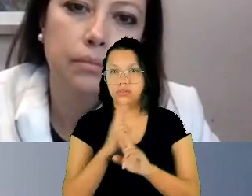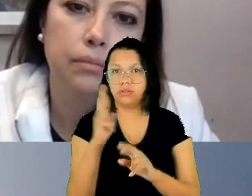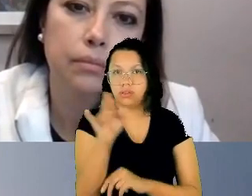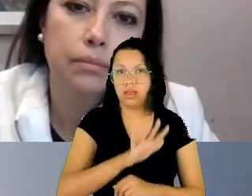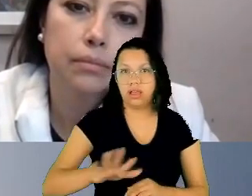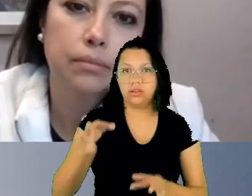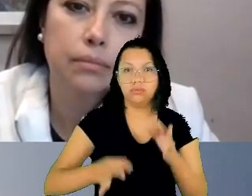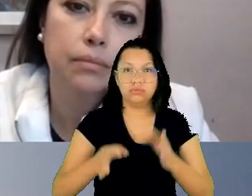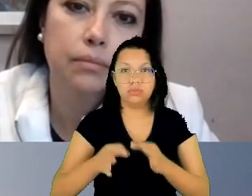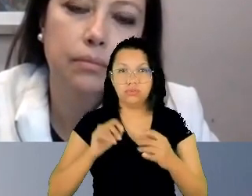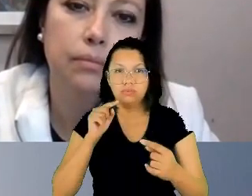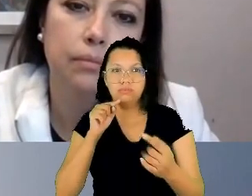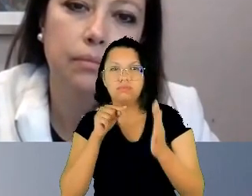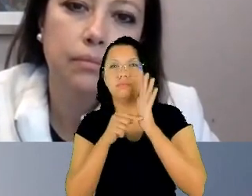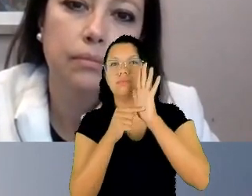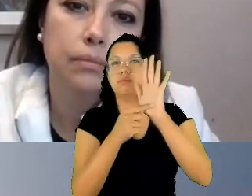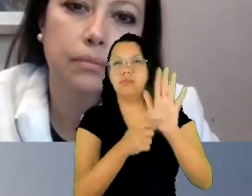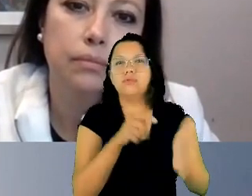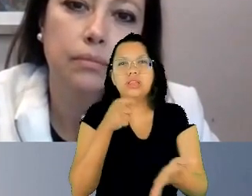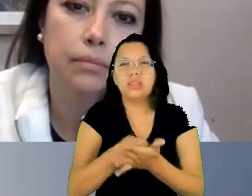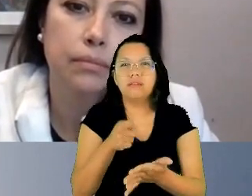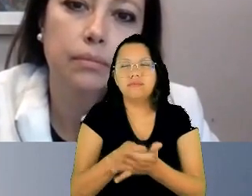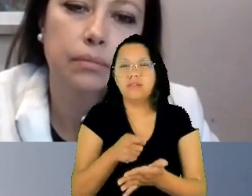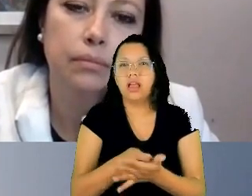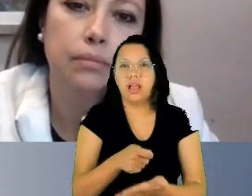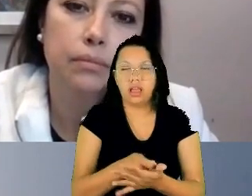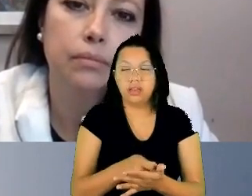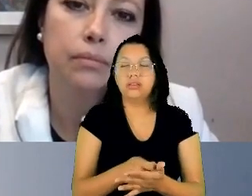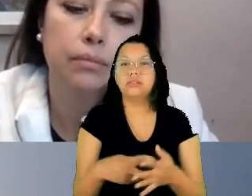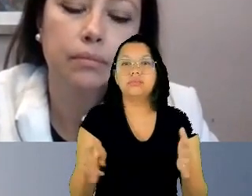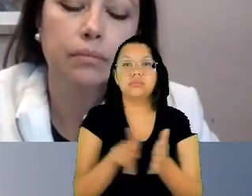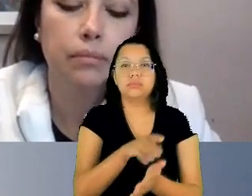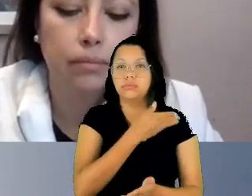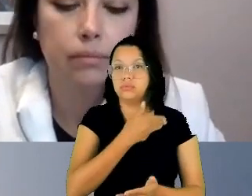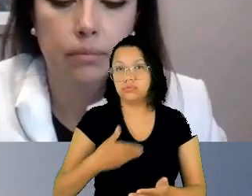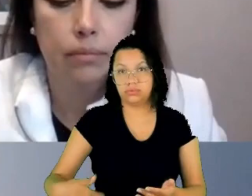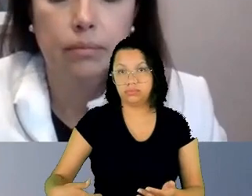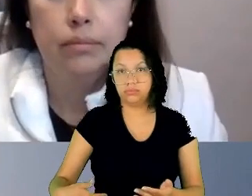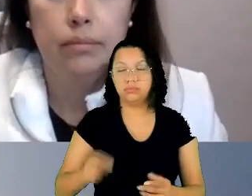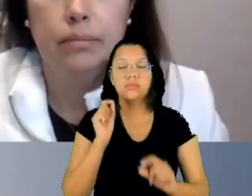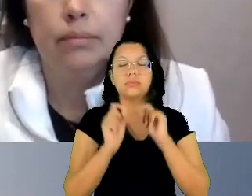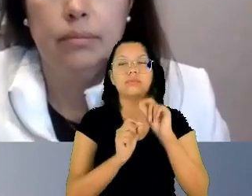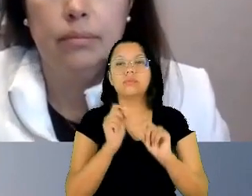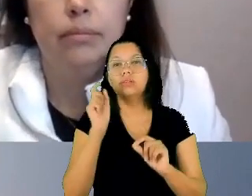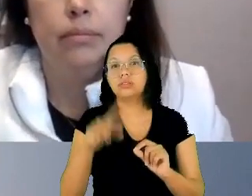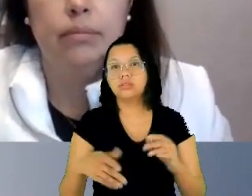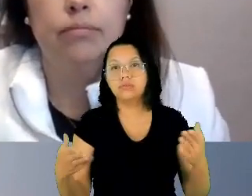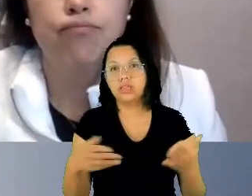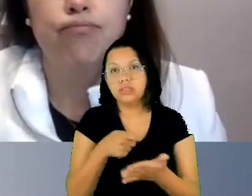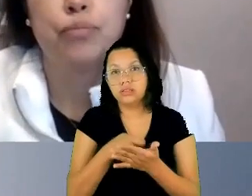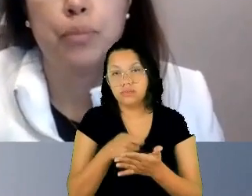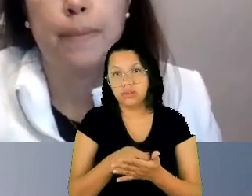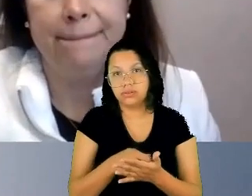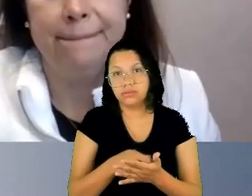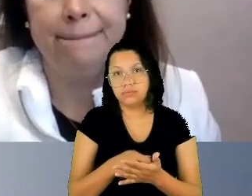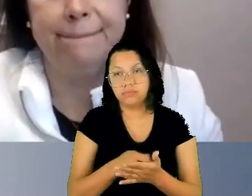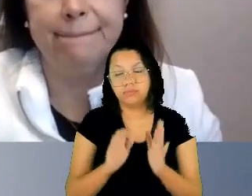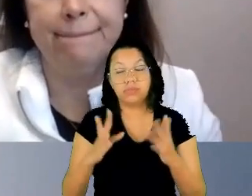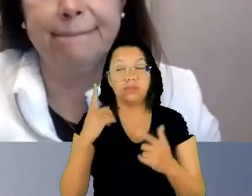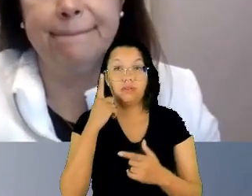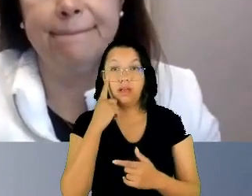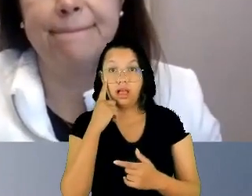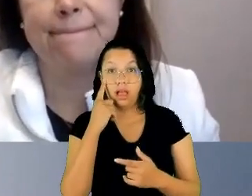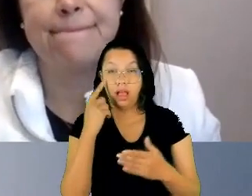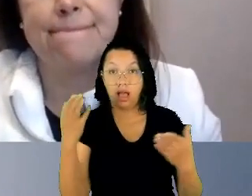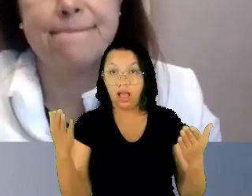obrigações jurídicas dos Estados. quais são esses deveres. Então, vejam, este é um ponto sensível e o sistema